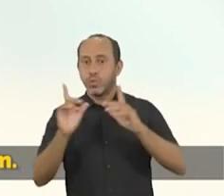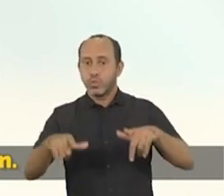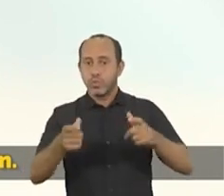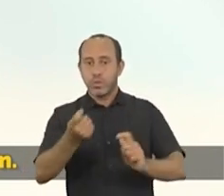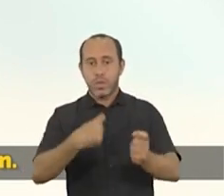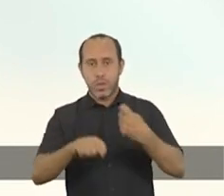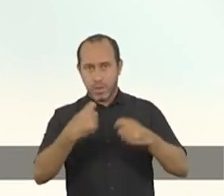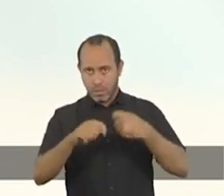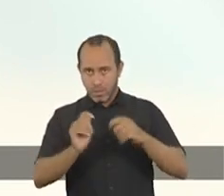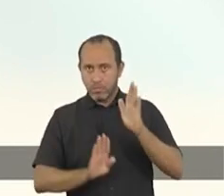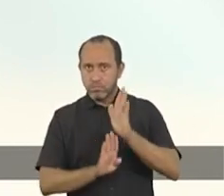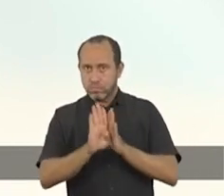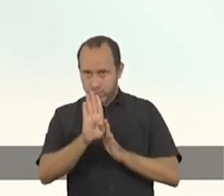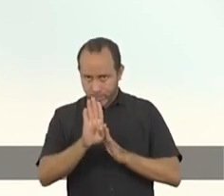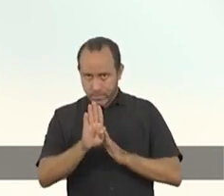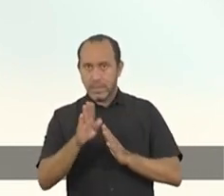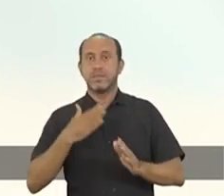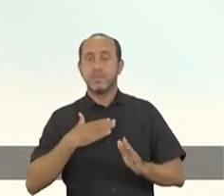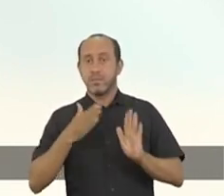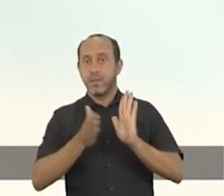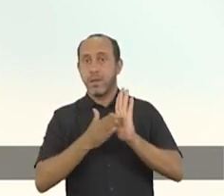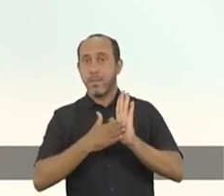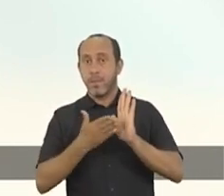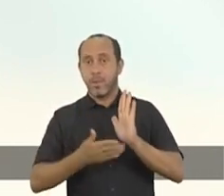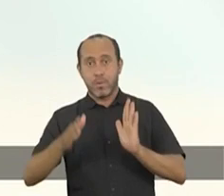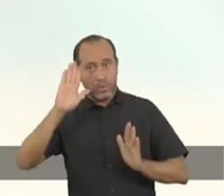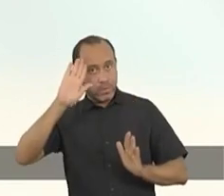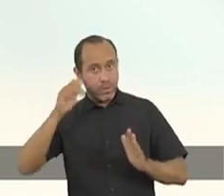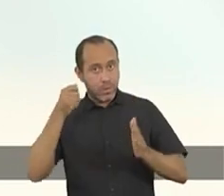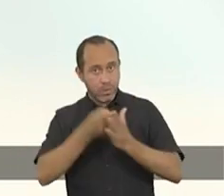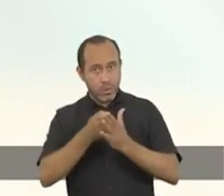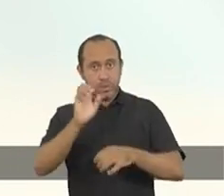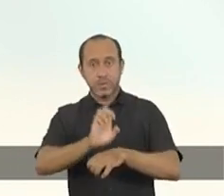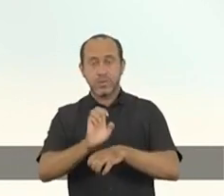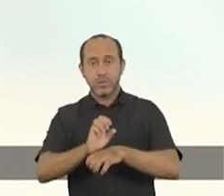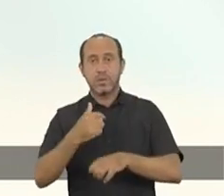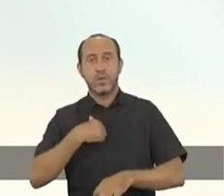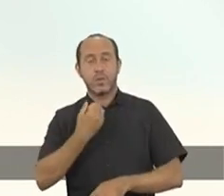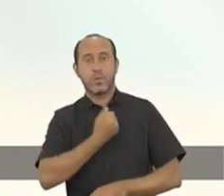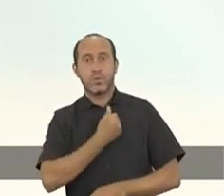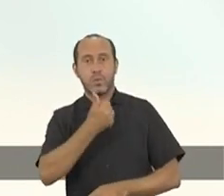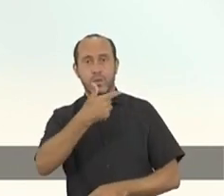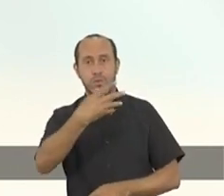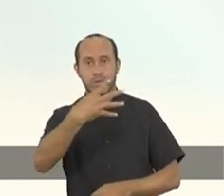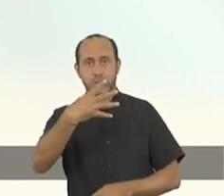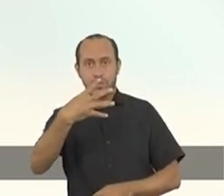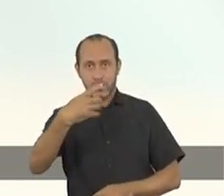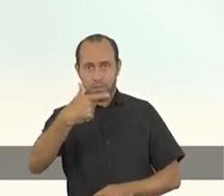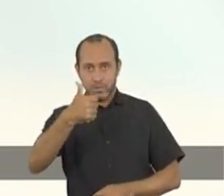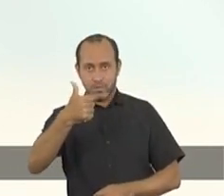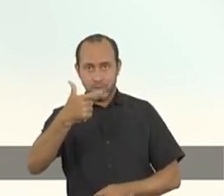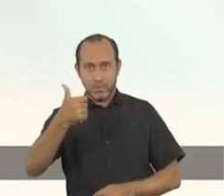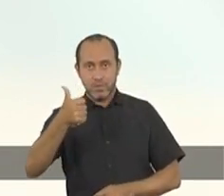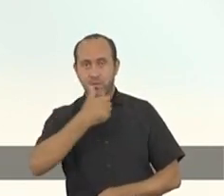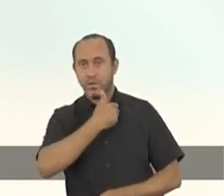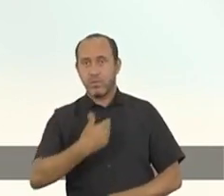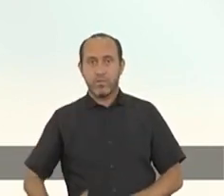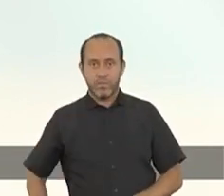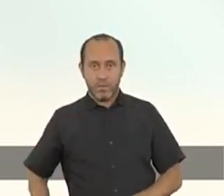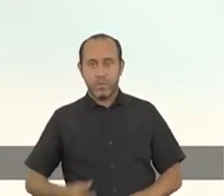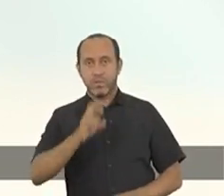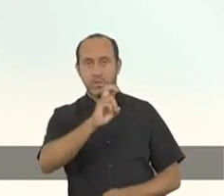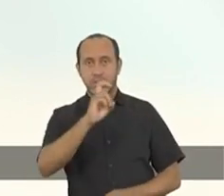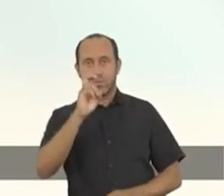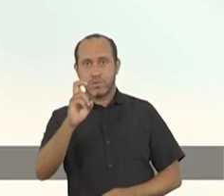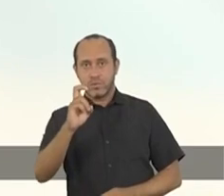economia prosperem. Essa será uma de minhas principais lutas. Estadual, Marcelo Sobral, 44111. Governador,